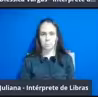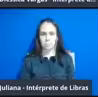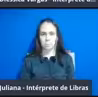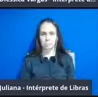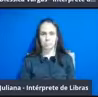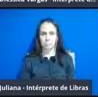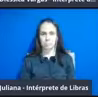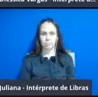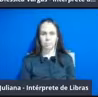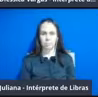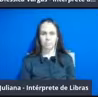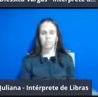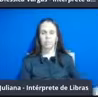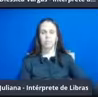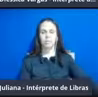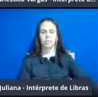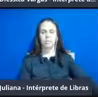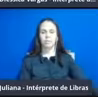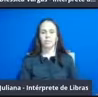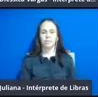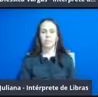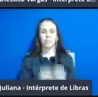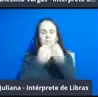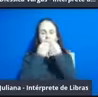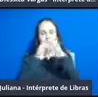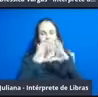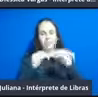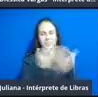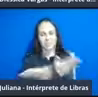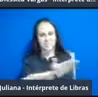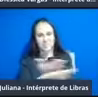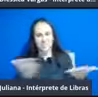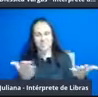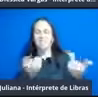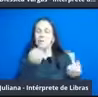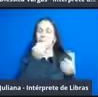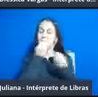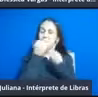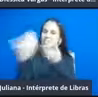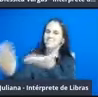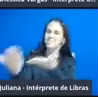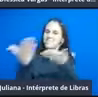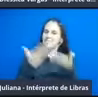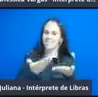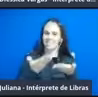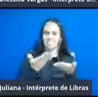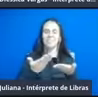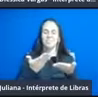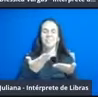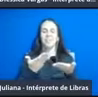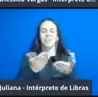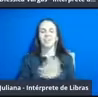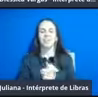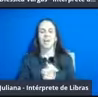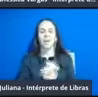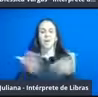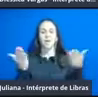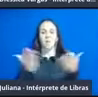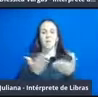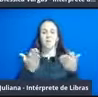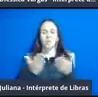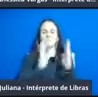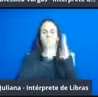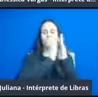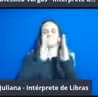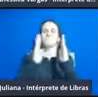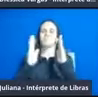Muito boa noite a todos e todas, sejam todos bem-vindos e bem-vindas ao estande virtual da